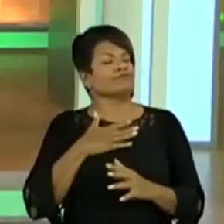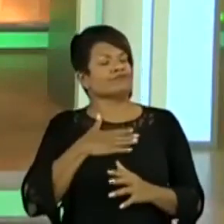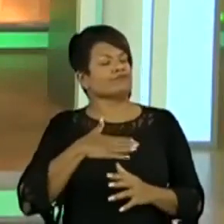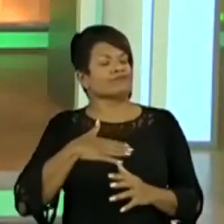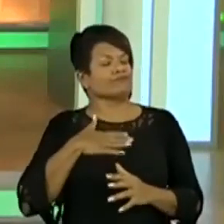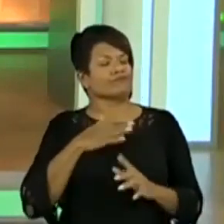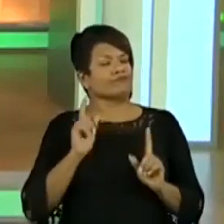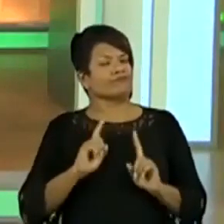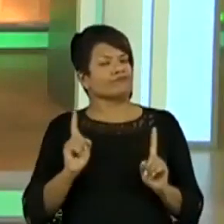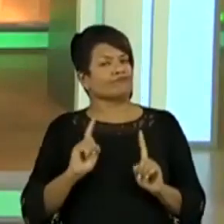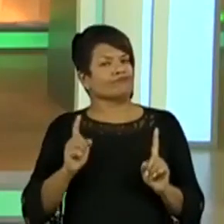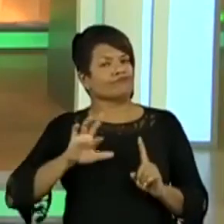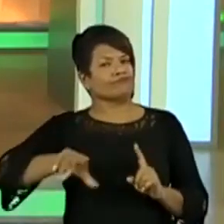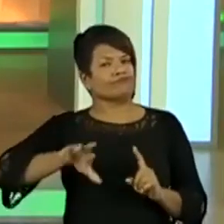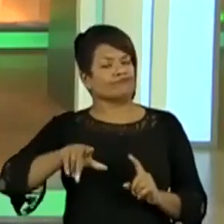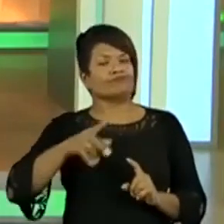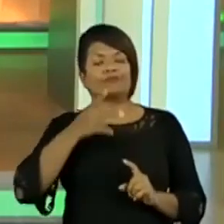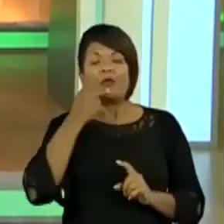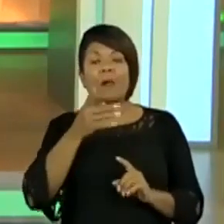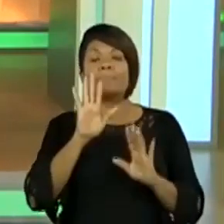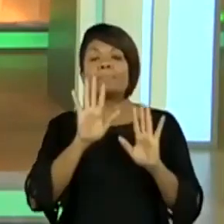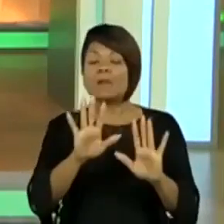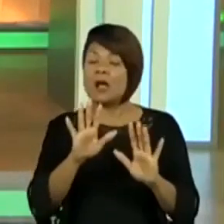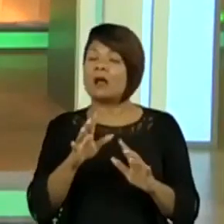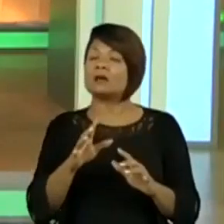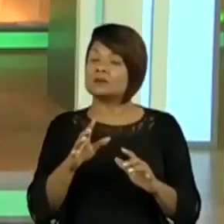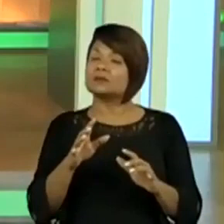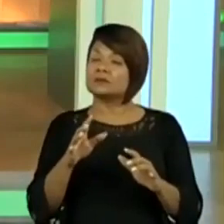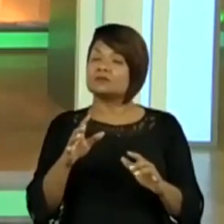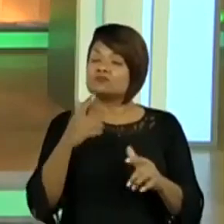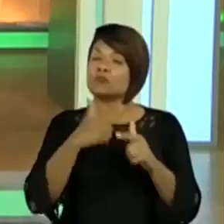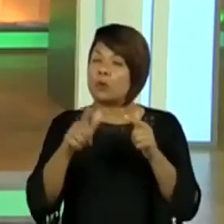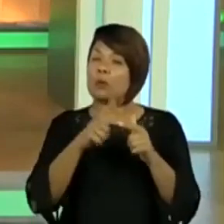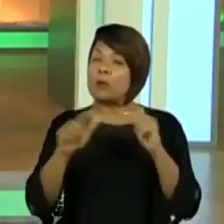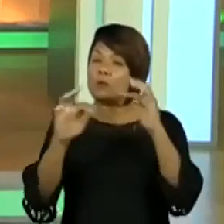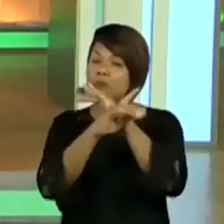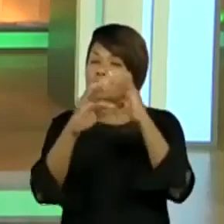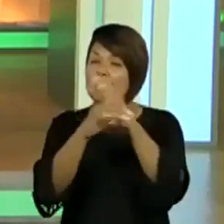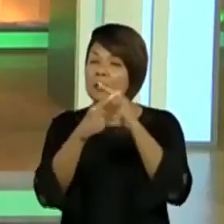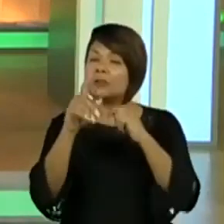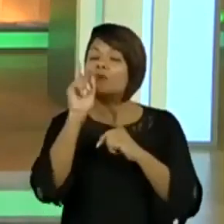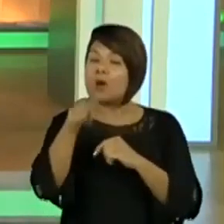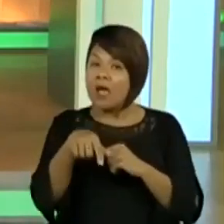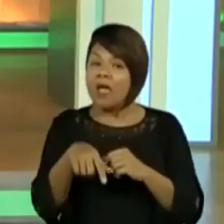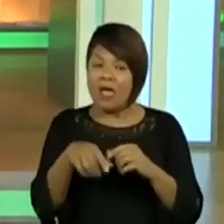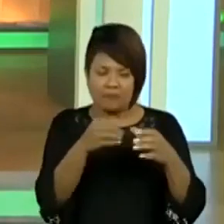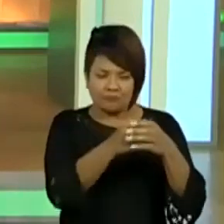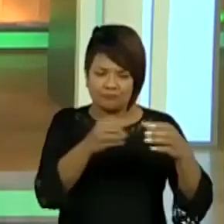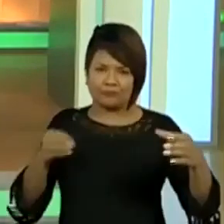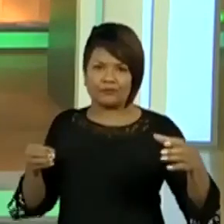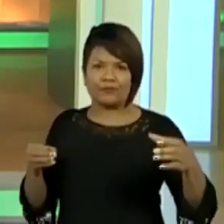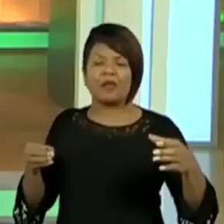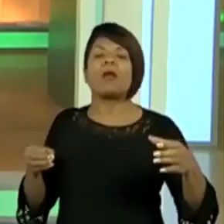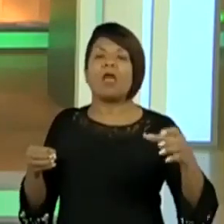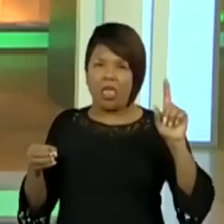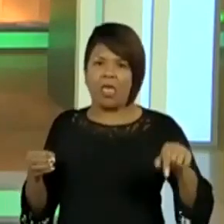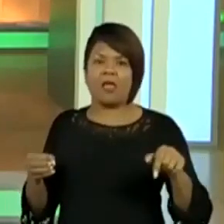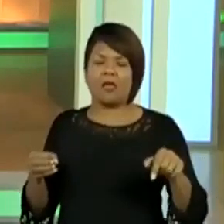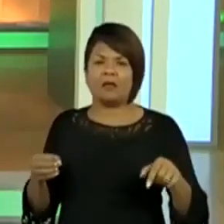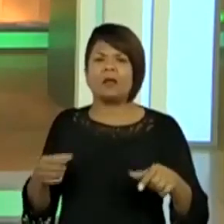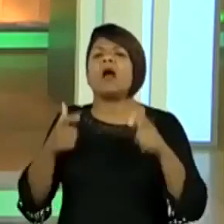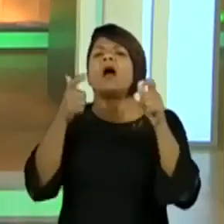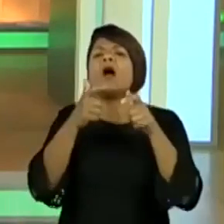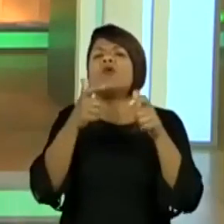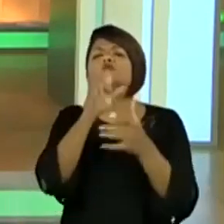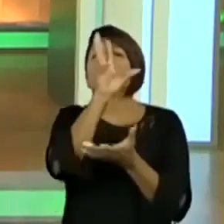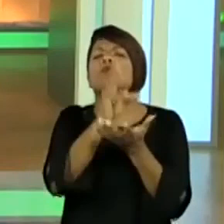mas um grande problema urbano é, sim, a segregação socioespacial. Aliás, sabe de onde o Pro pegou essas imagens? De